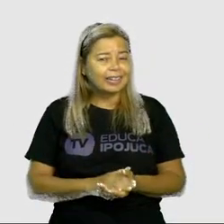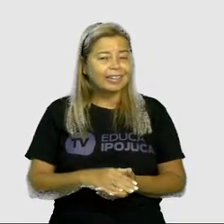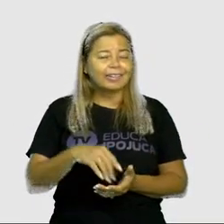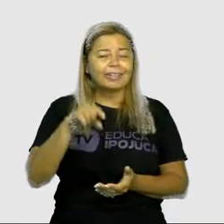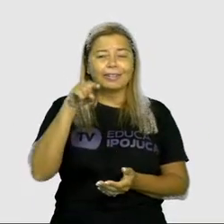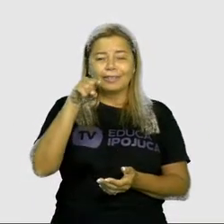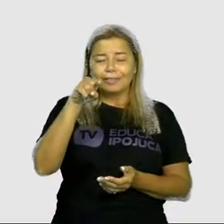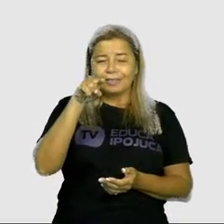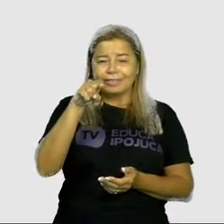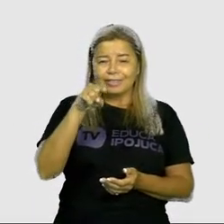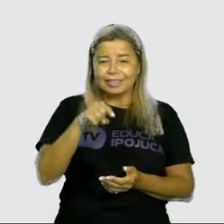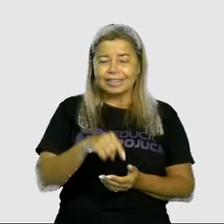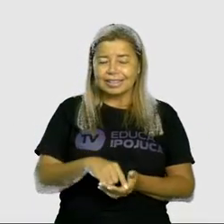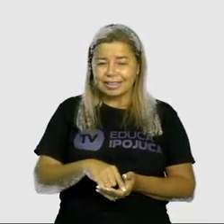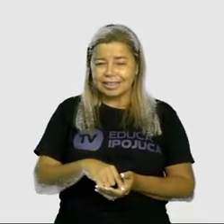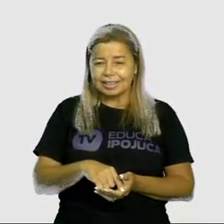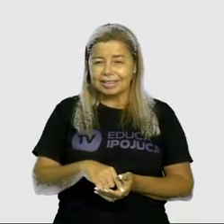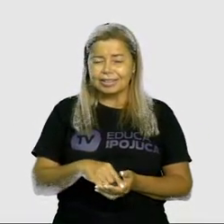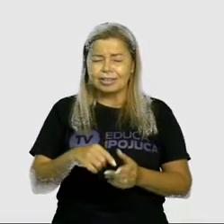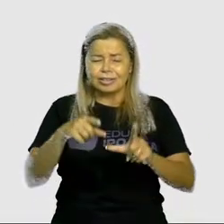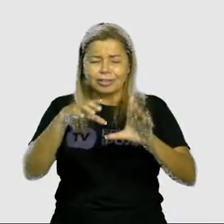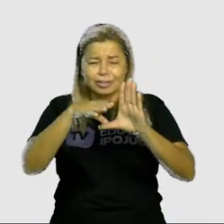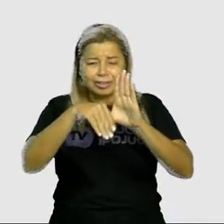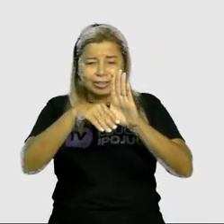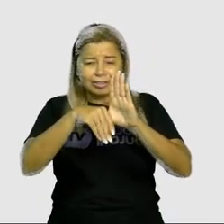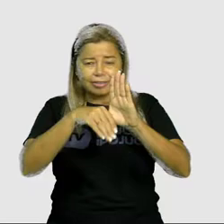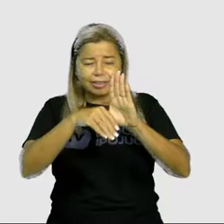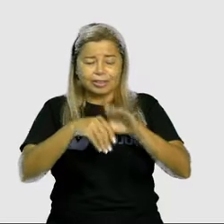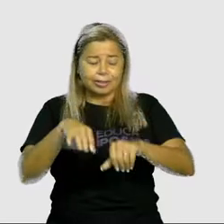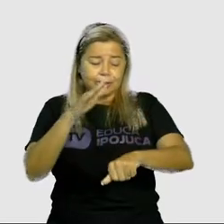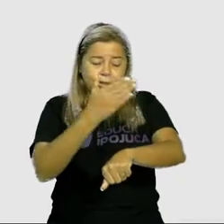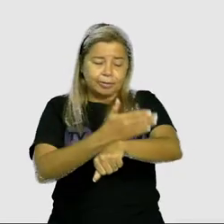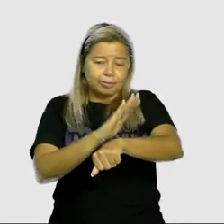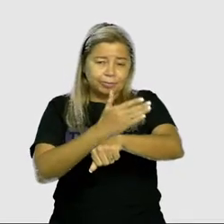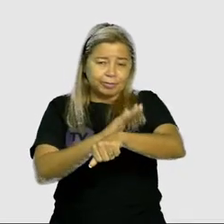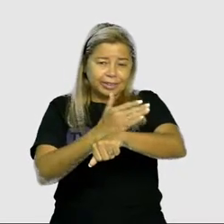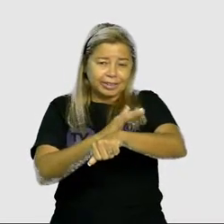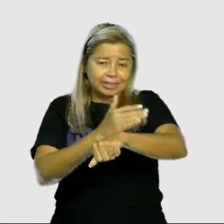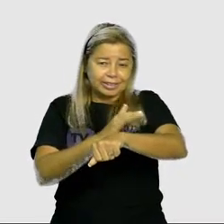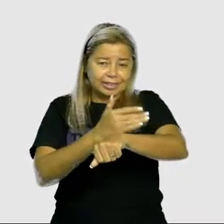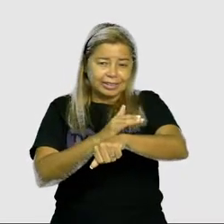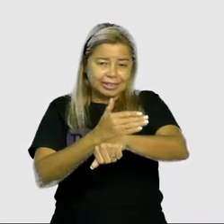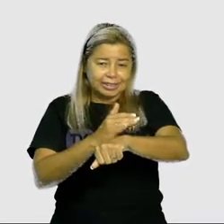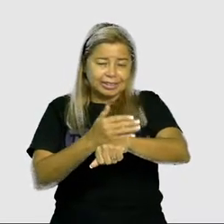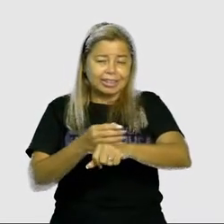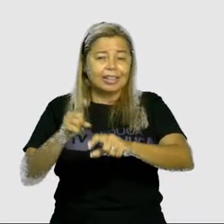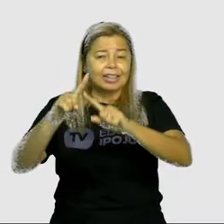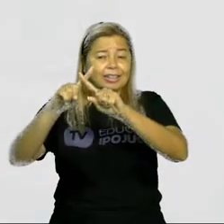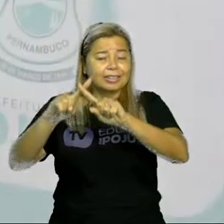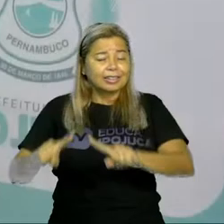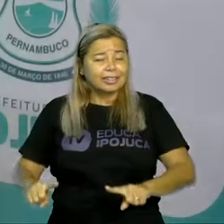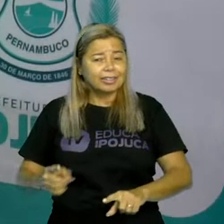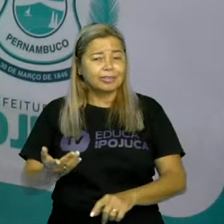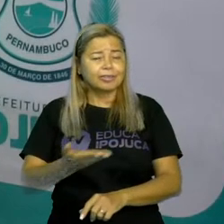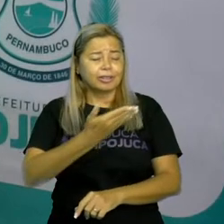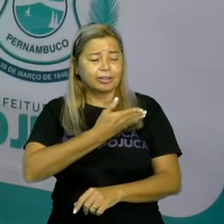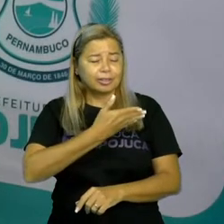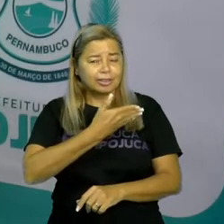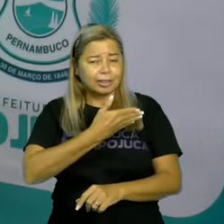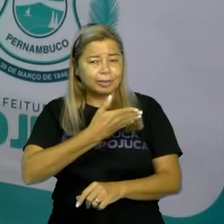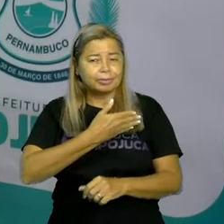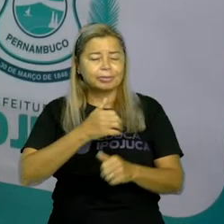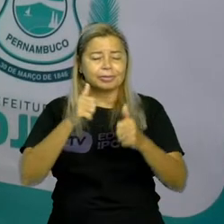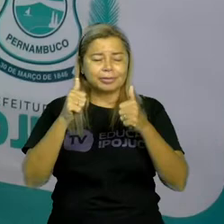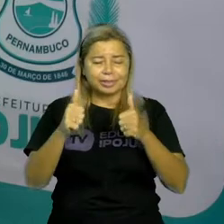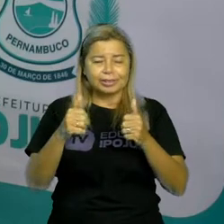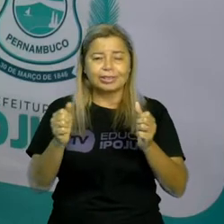esse trava-língua, para que vocês treinem e desafiem os coleguinhas na sala de aula, junto com